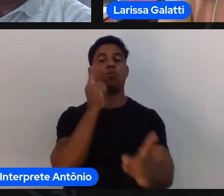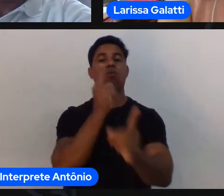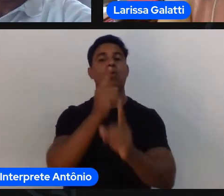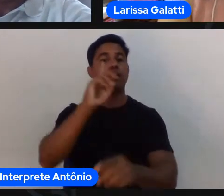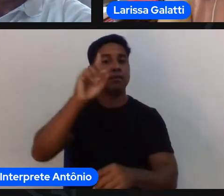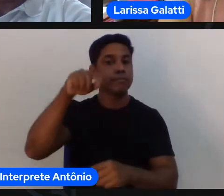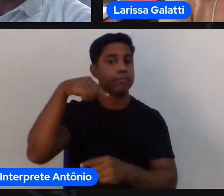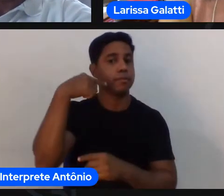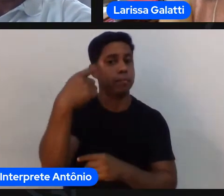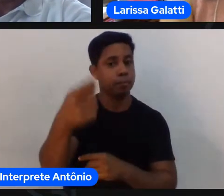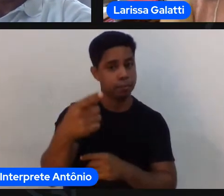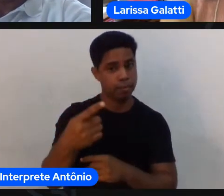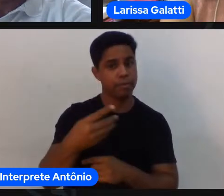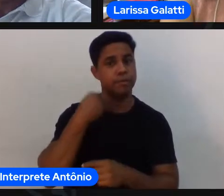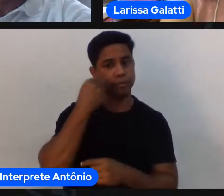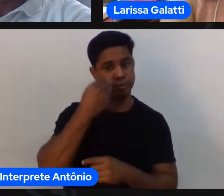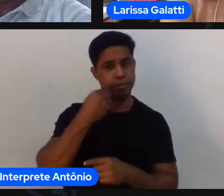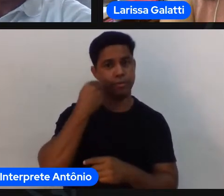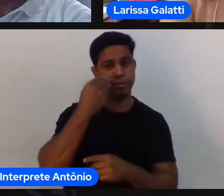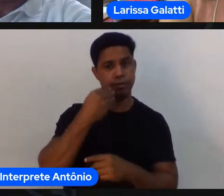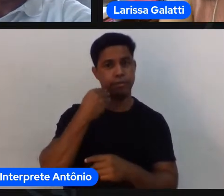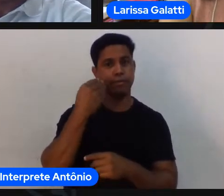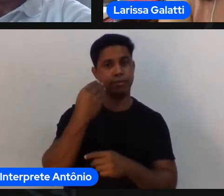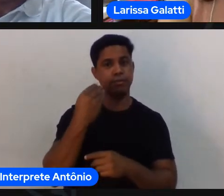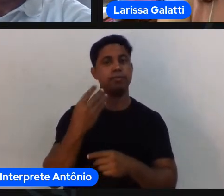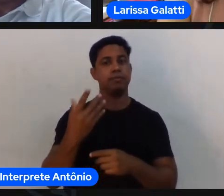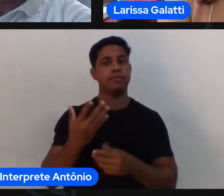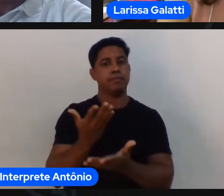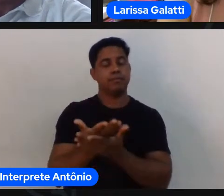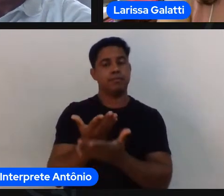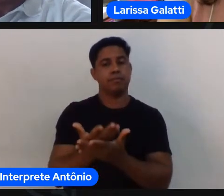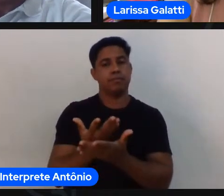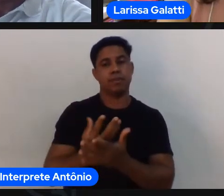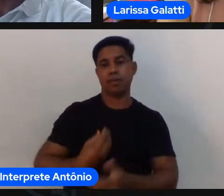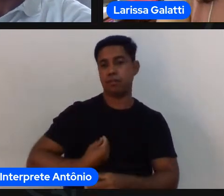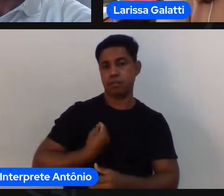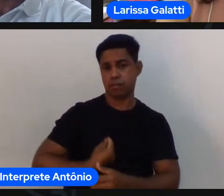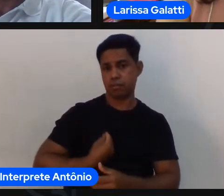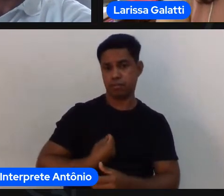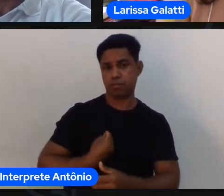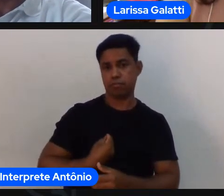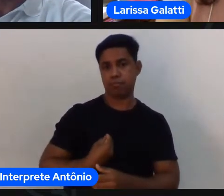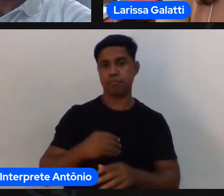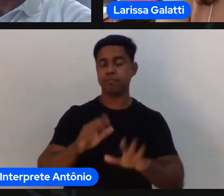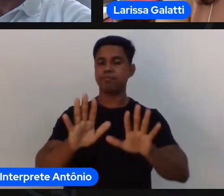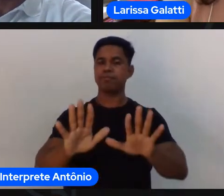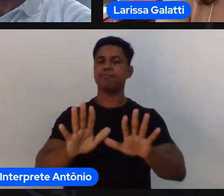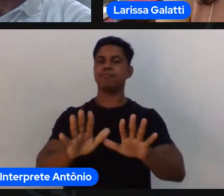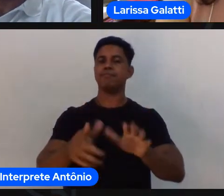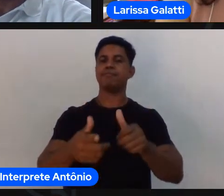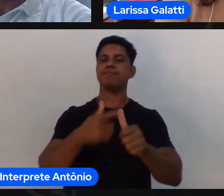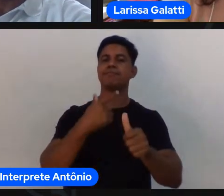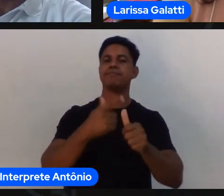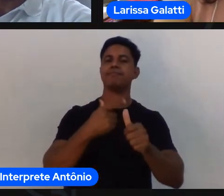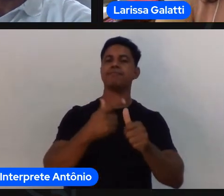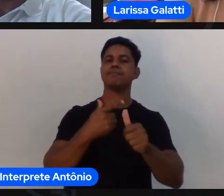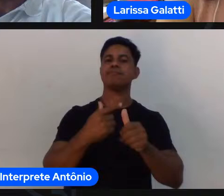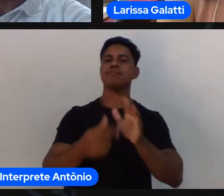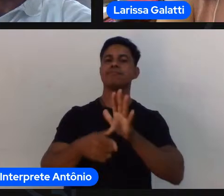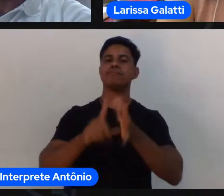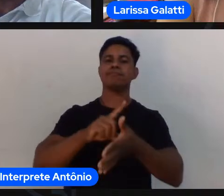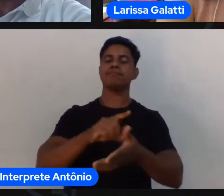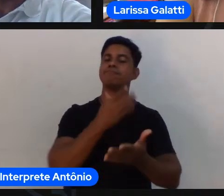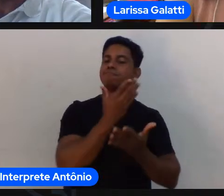né mas tudo isso eu só enxerguei porque eu fui estudar quais eram as tendências baseadas na